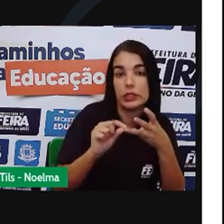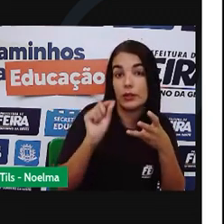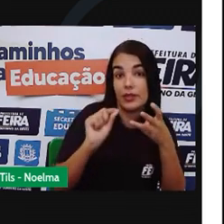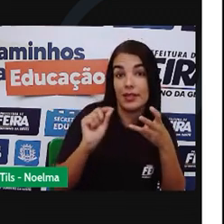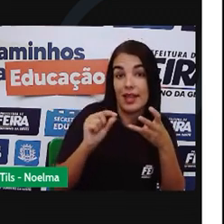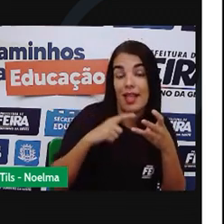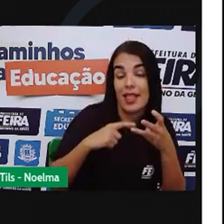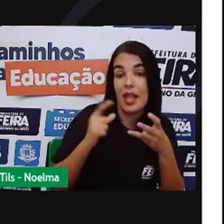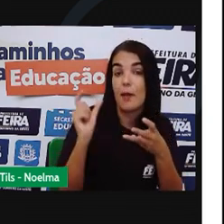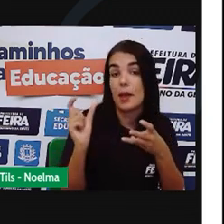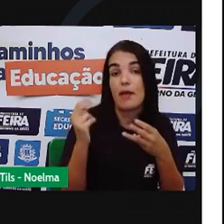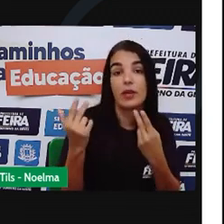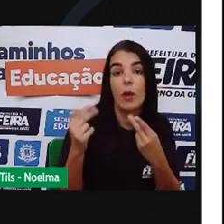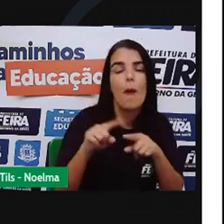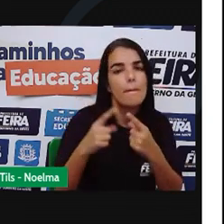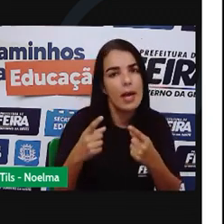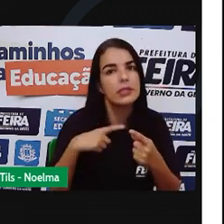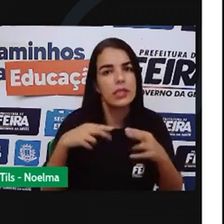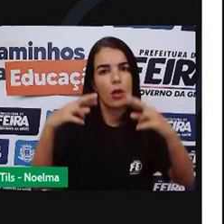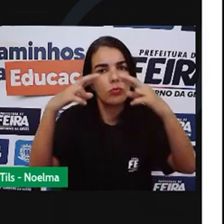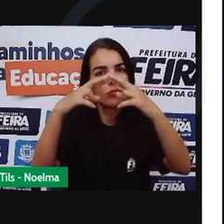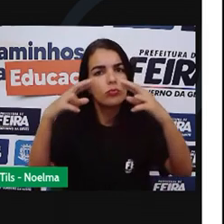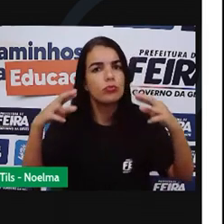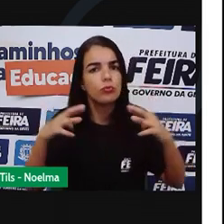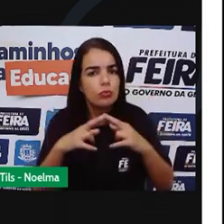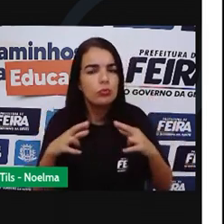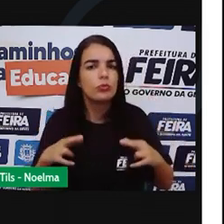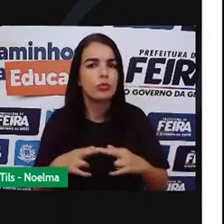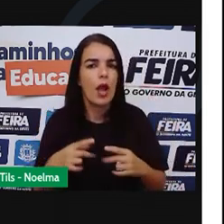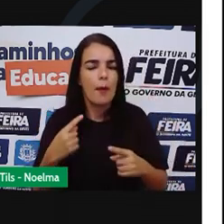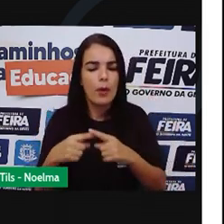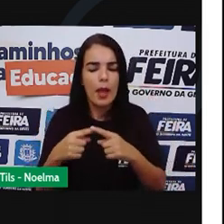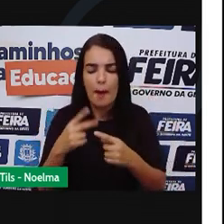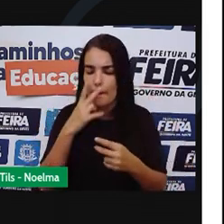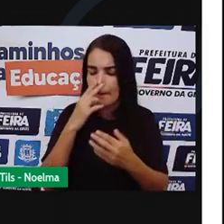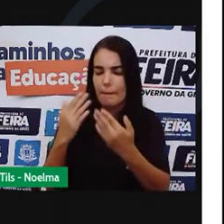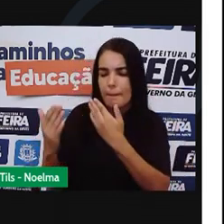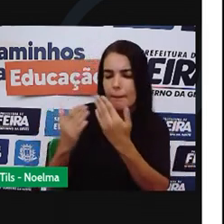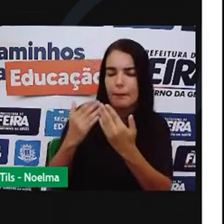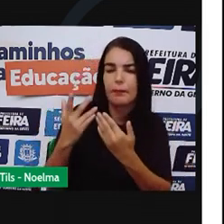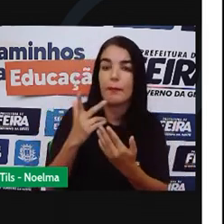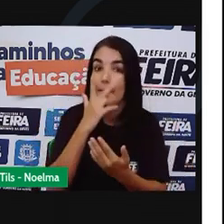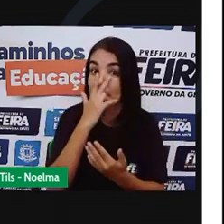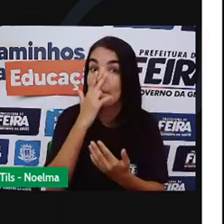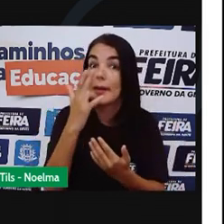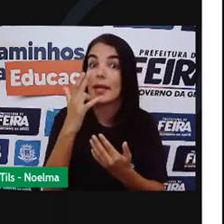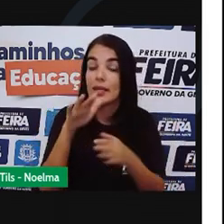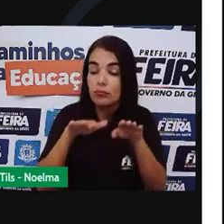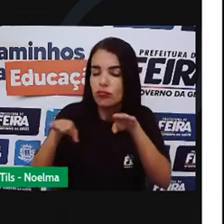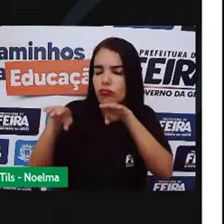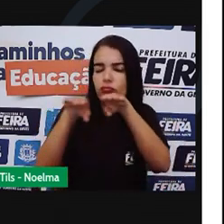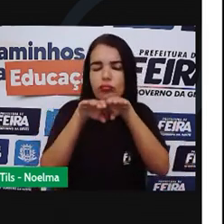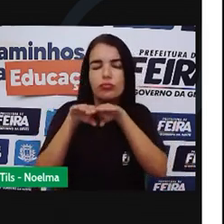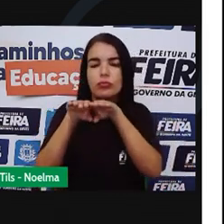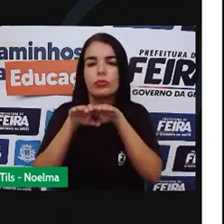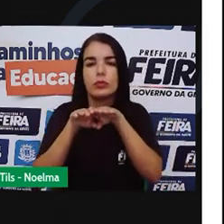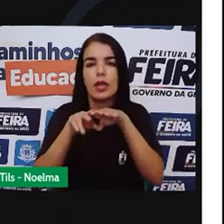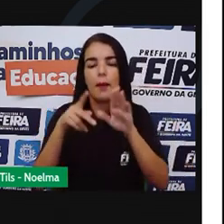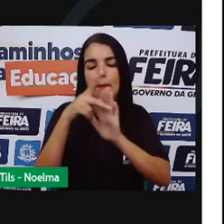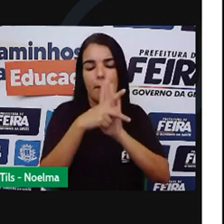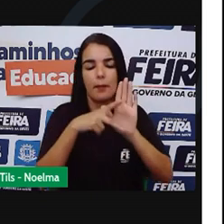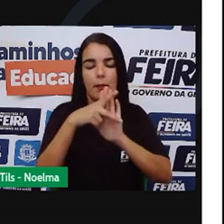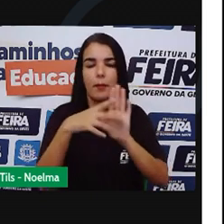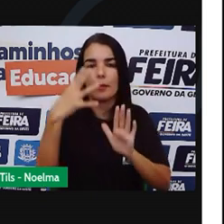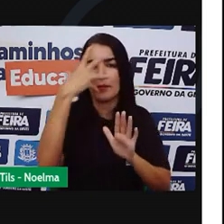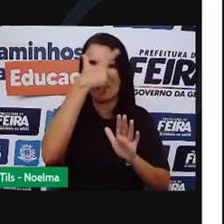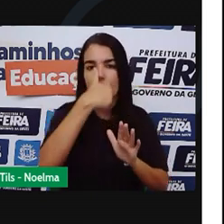Mas ainda assim Cria uma semelhança sonora Que ajuda na construção Da beleza do poema Por fim Nós